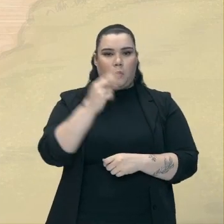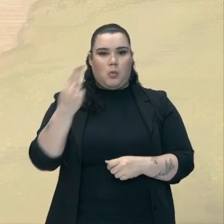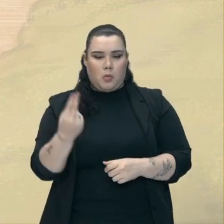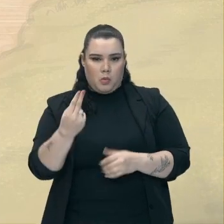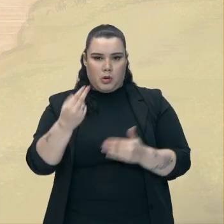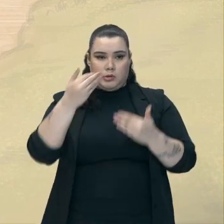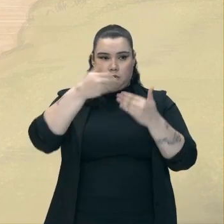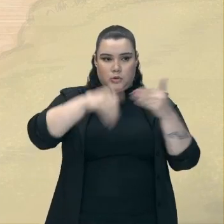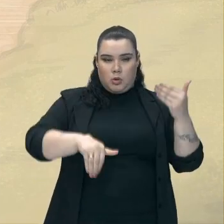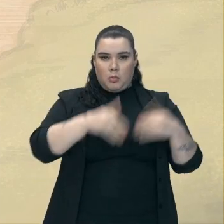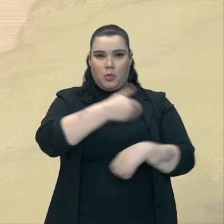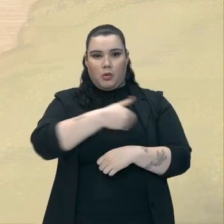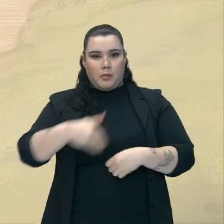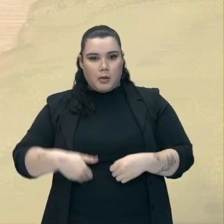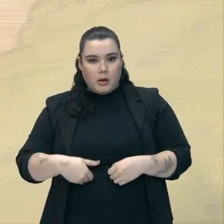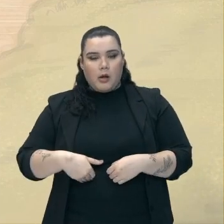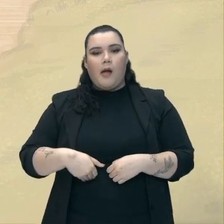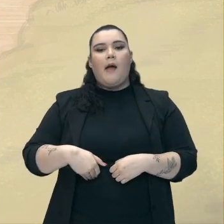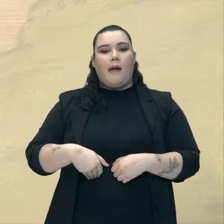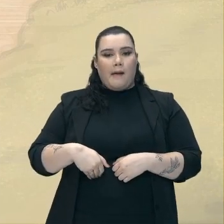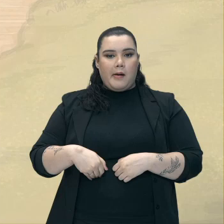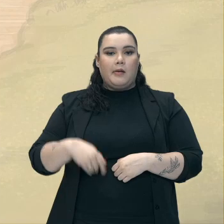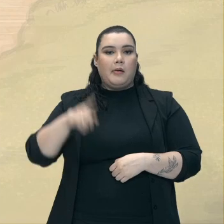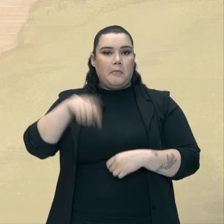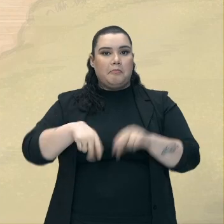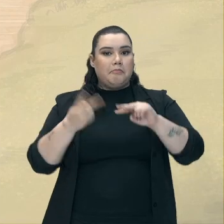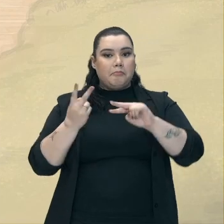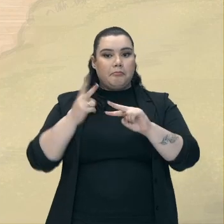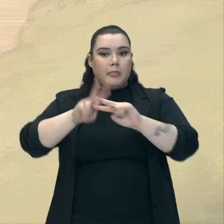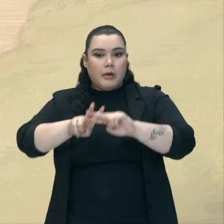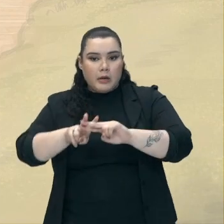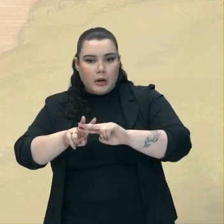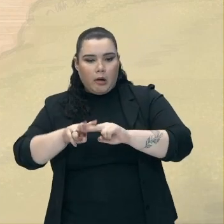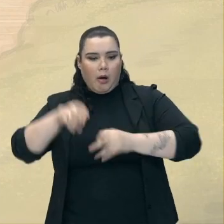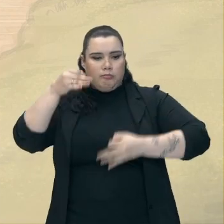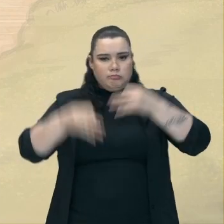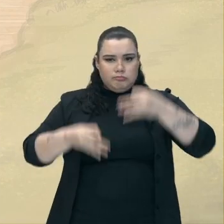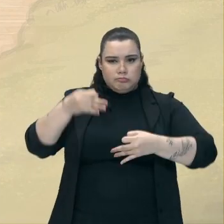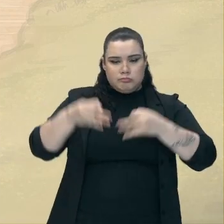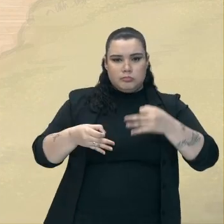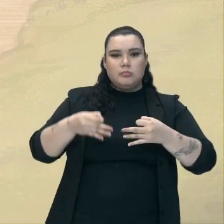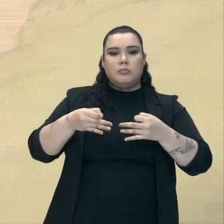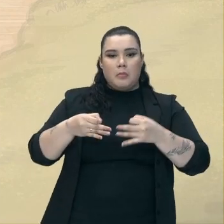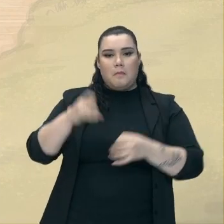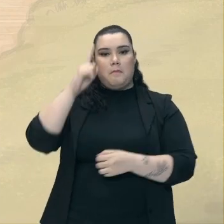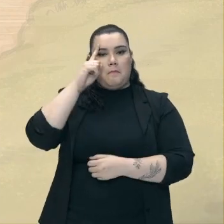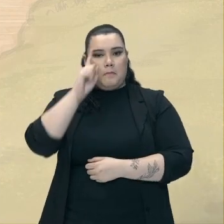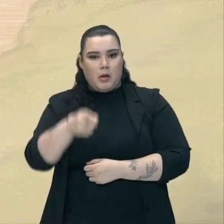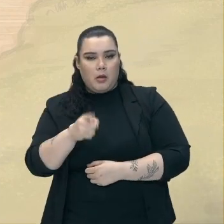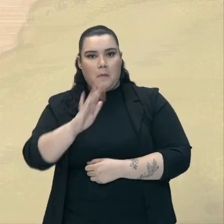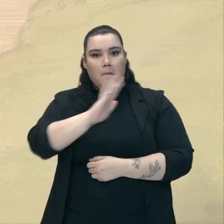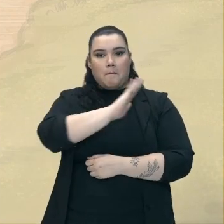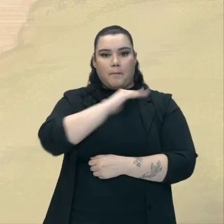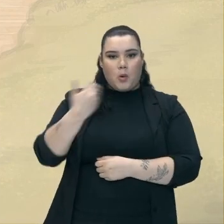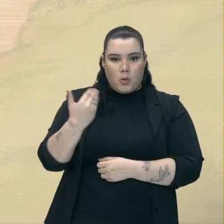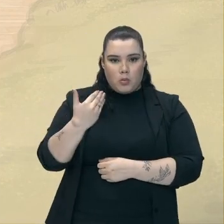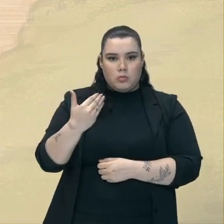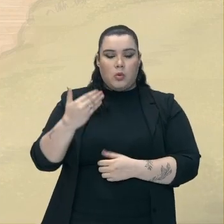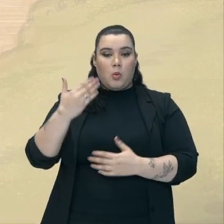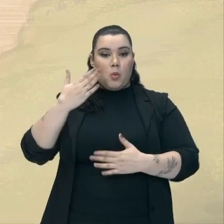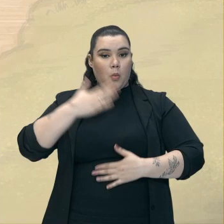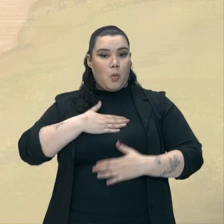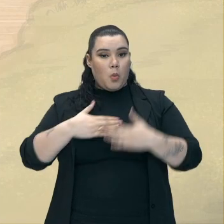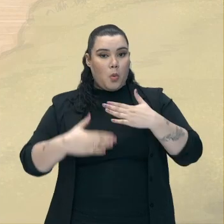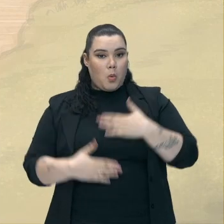-se Contra o sistema Eles Eram Presos Julgados Julgados Julgados Condenados Mortos E Seu